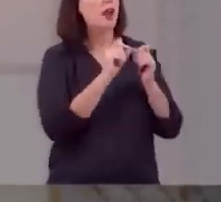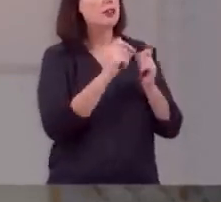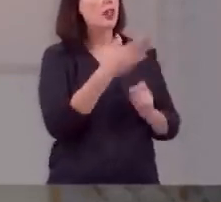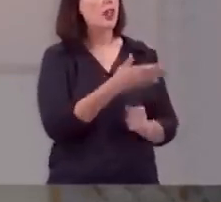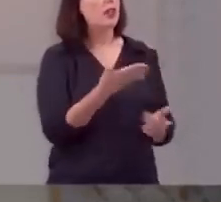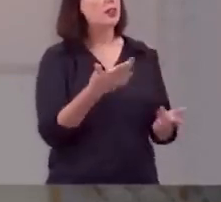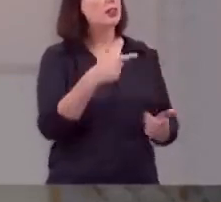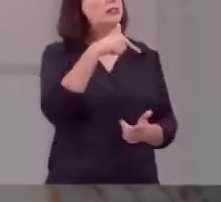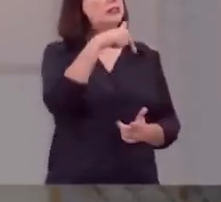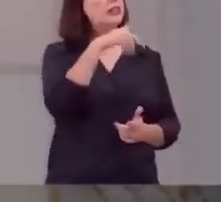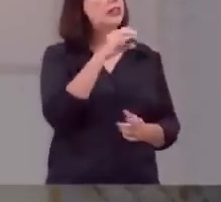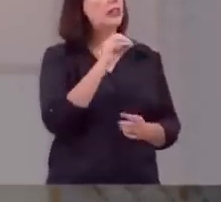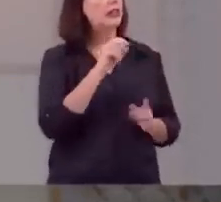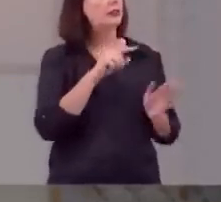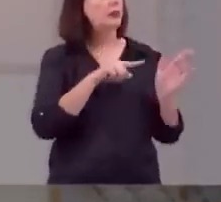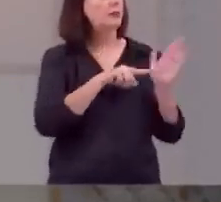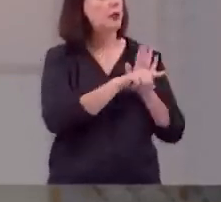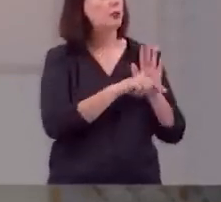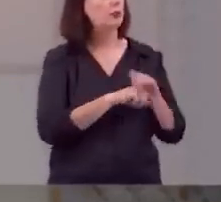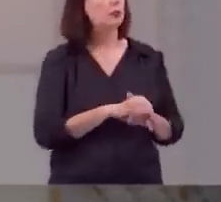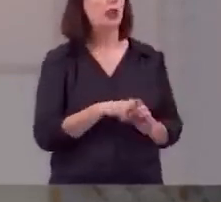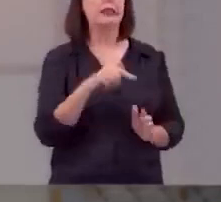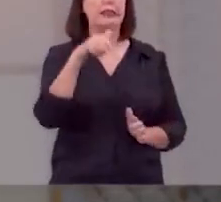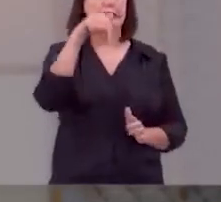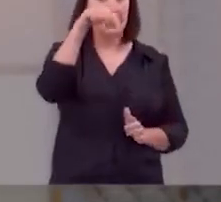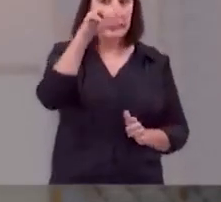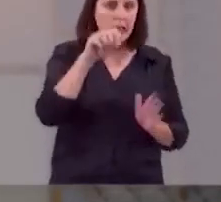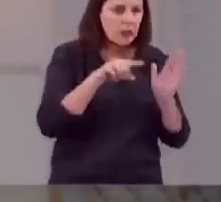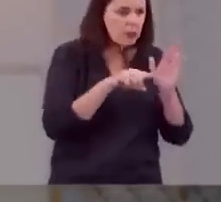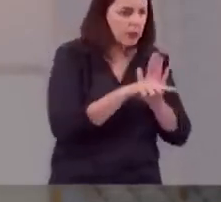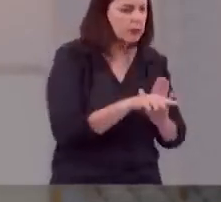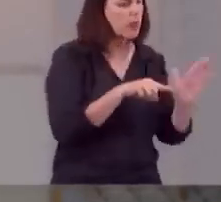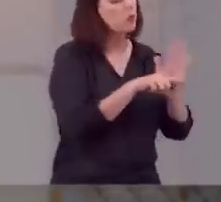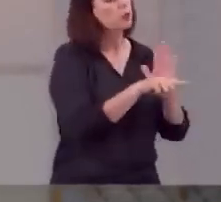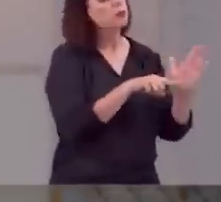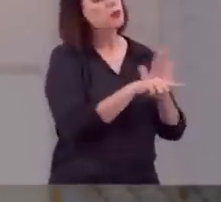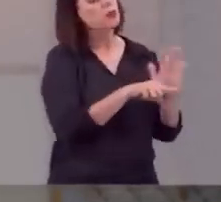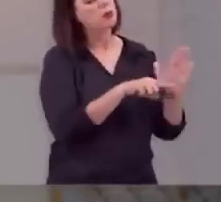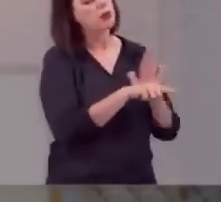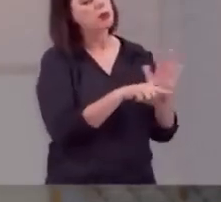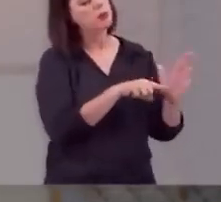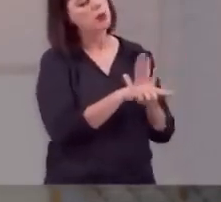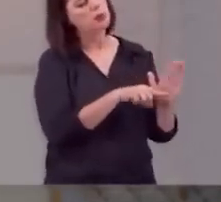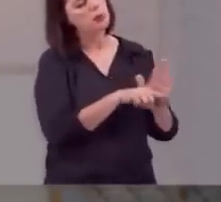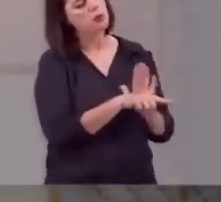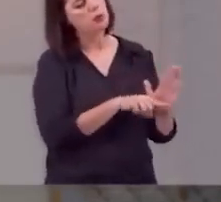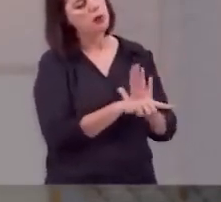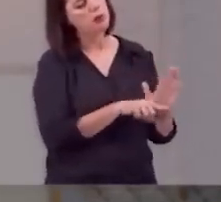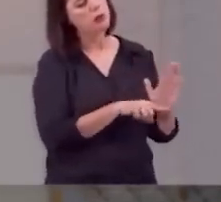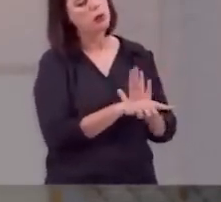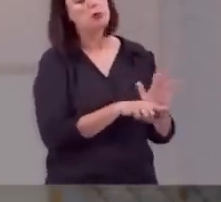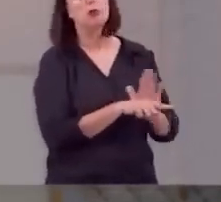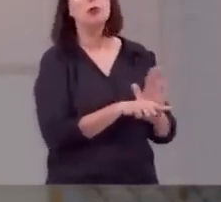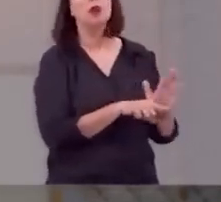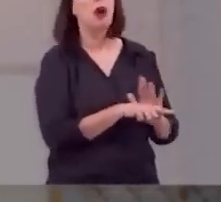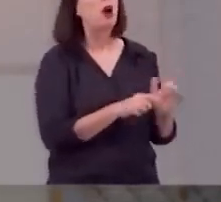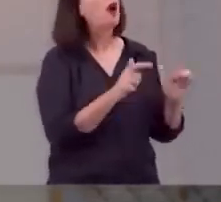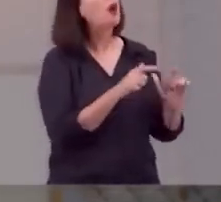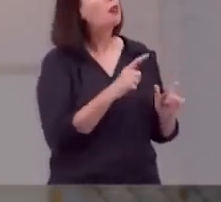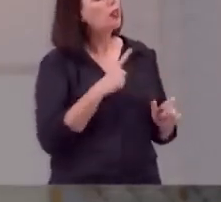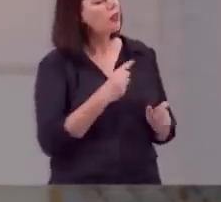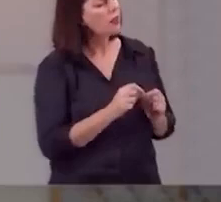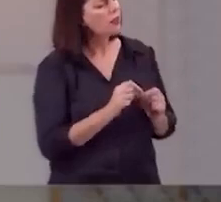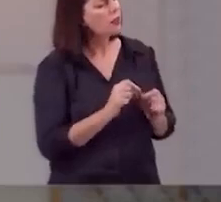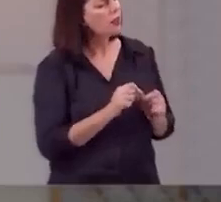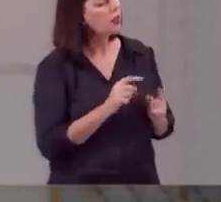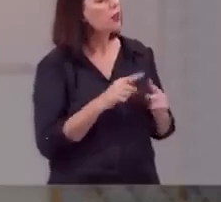setenta perguntas setenta todas perguntas retóricas onde você estava Jó